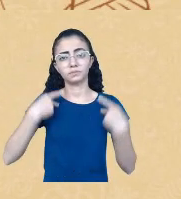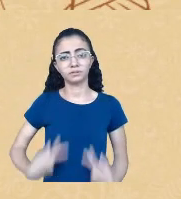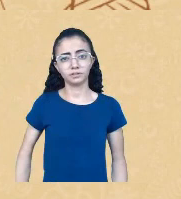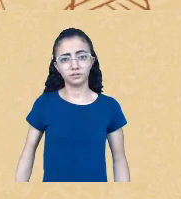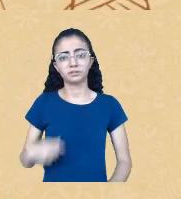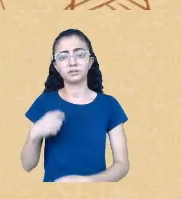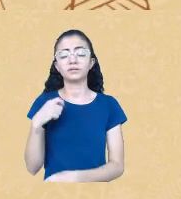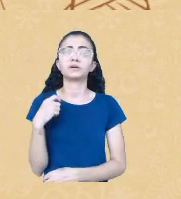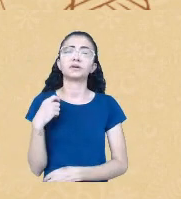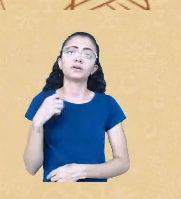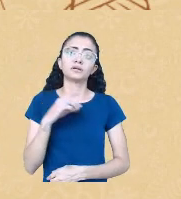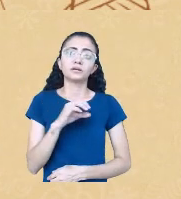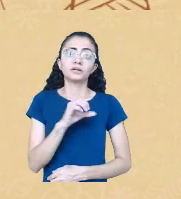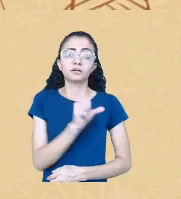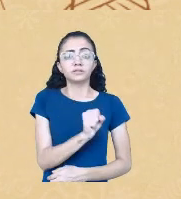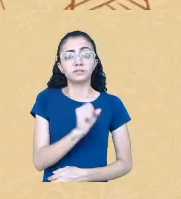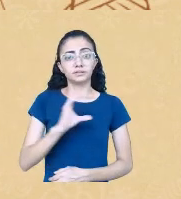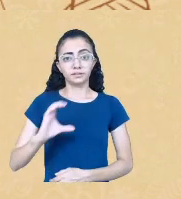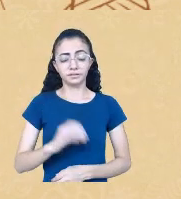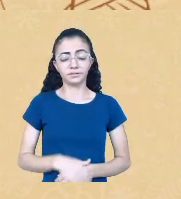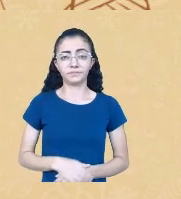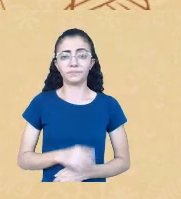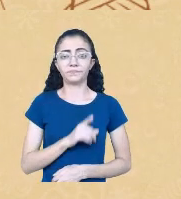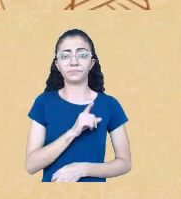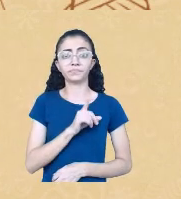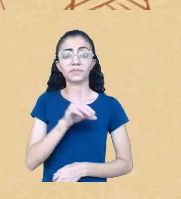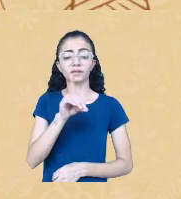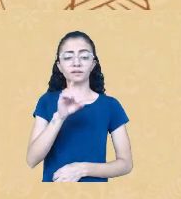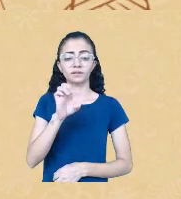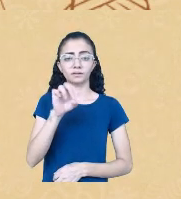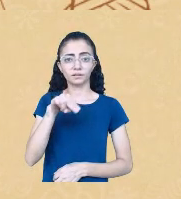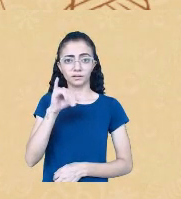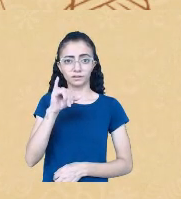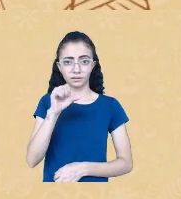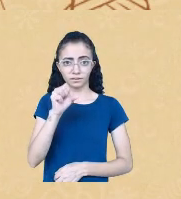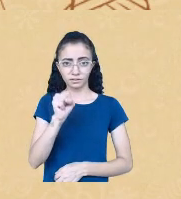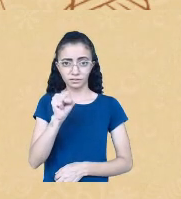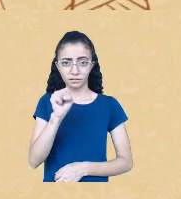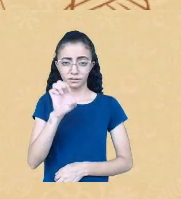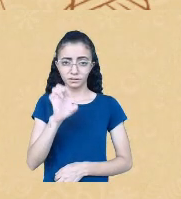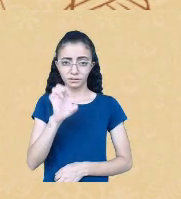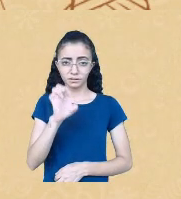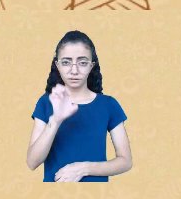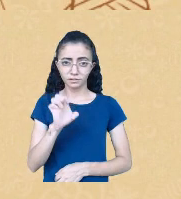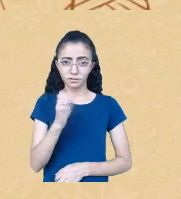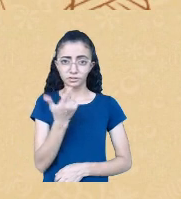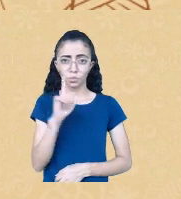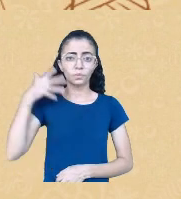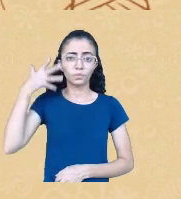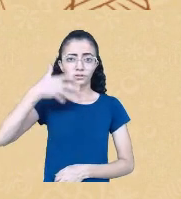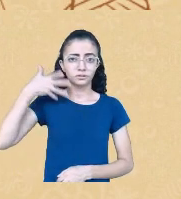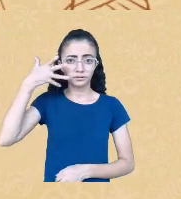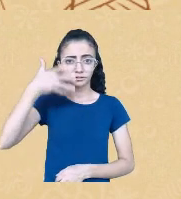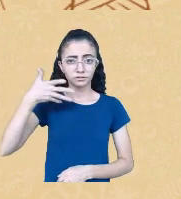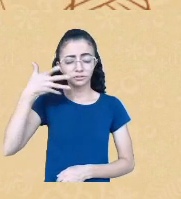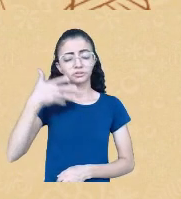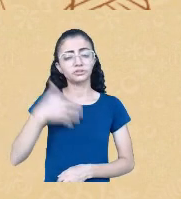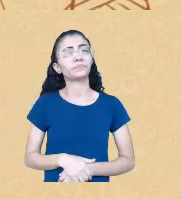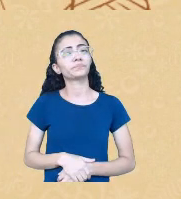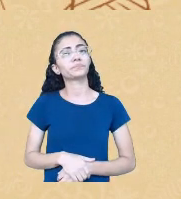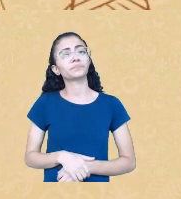Denise Botêmio é professora associada do Departamento de Educação da Universidade Federal Rural de